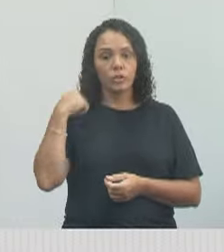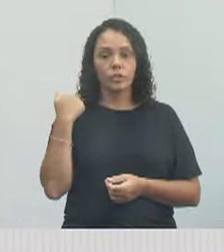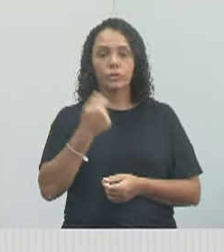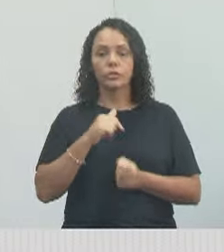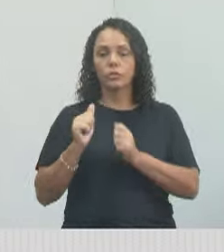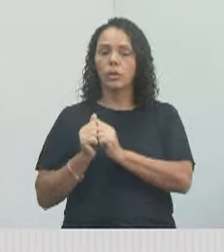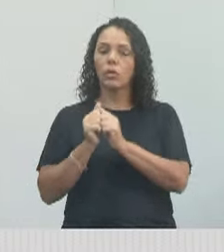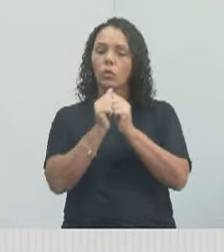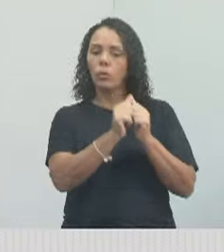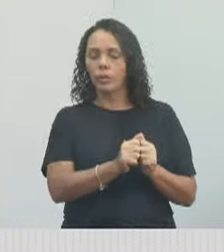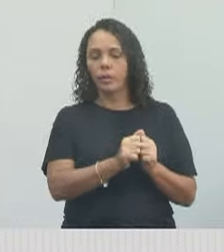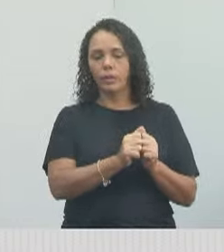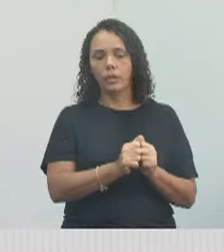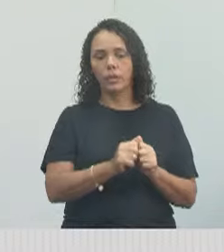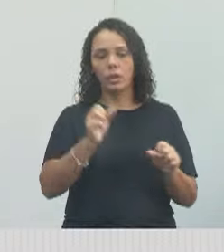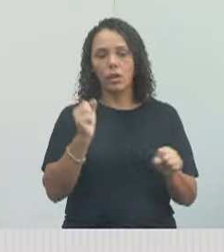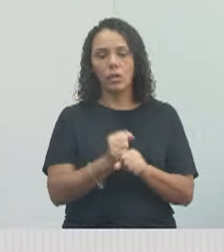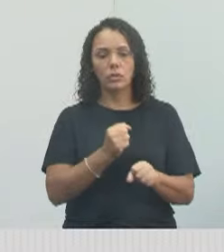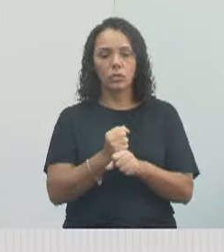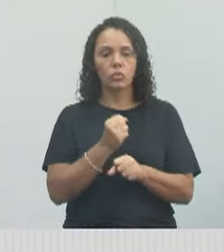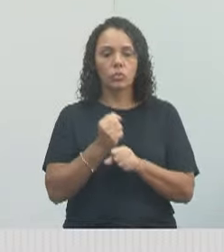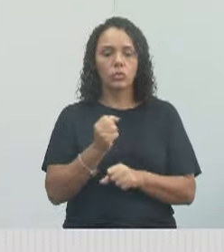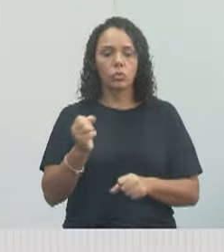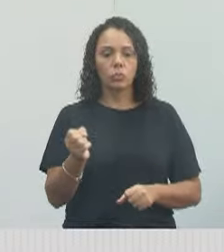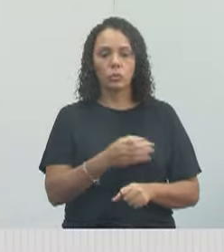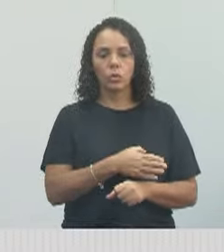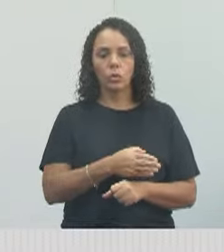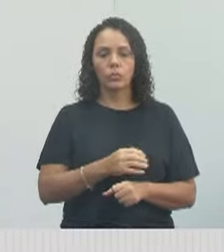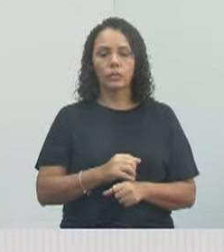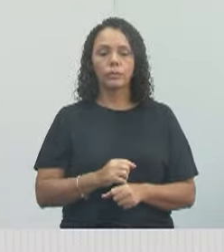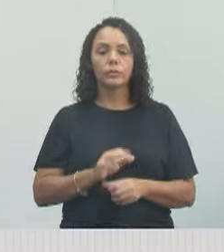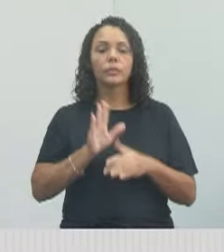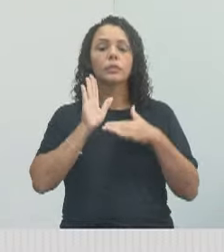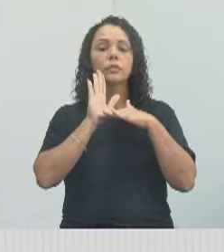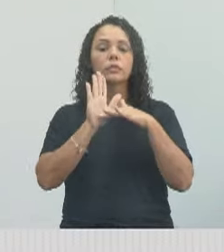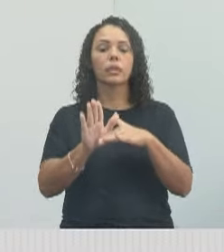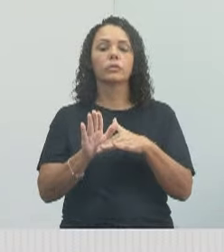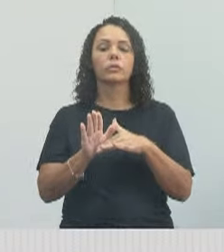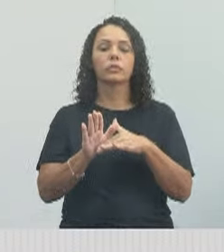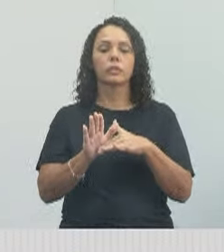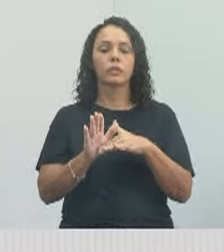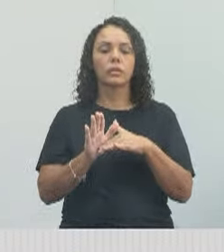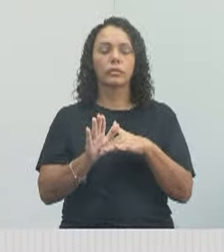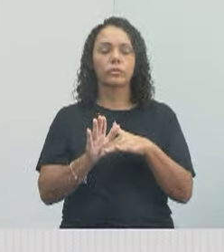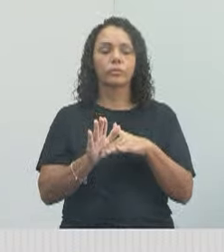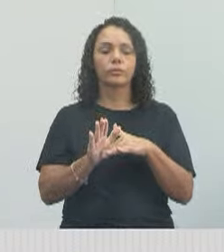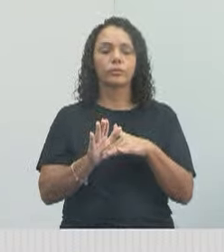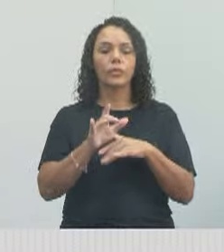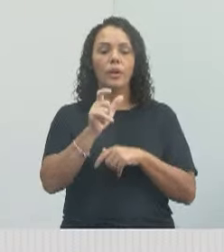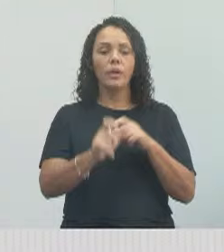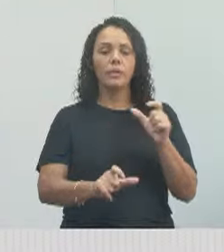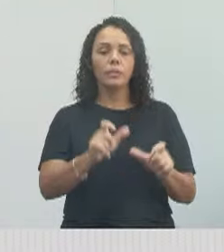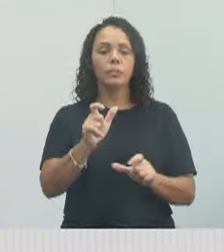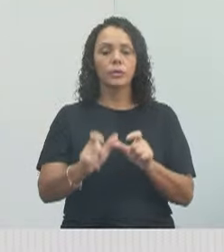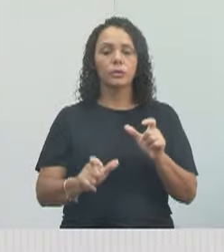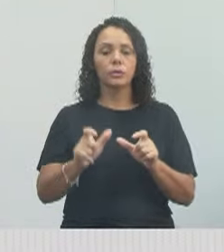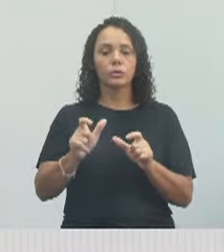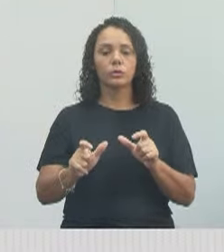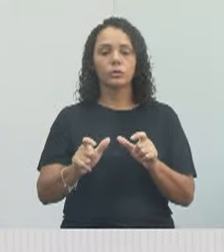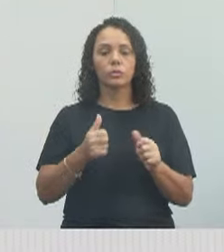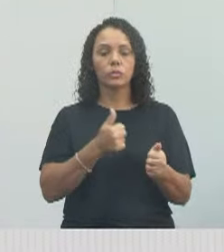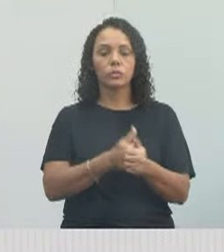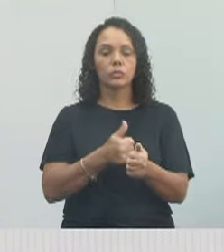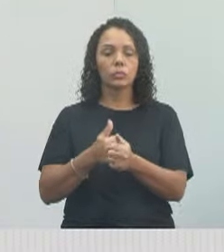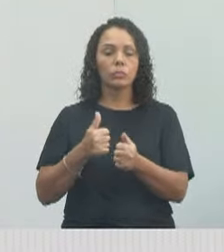a nova construção dessa nova UBS que irá beneficiar muita gente na região